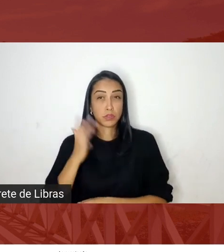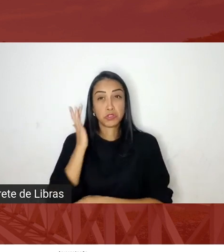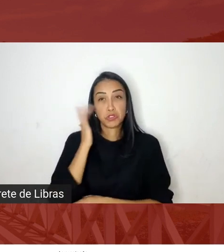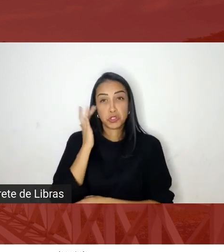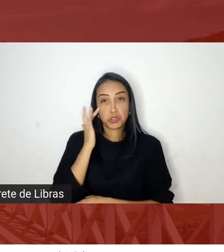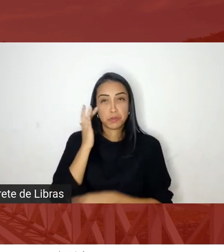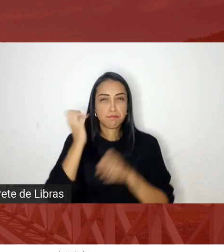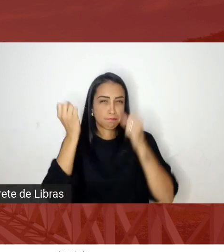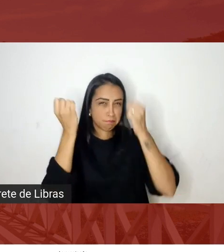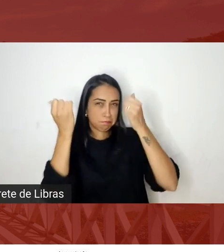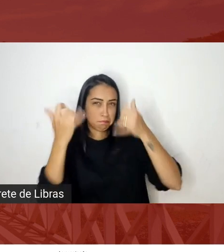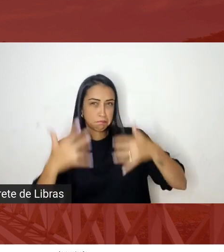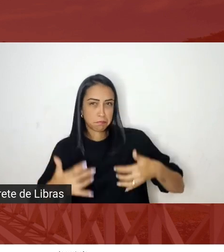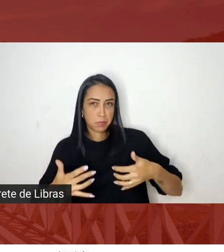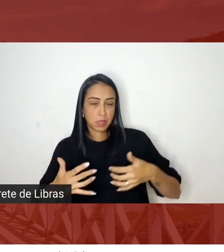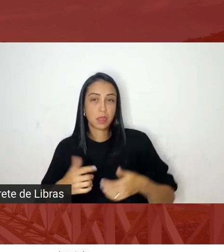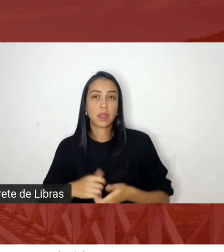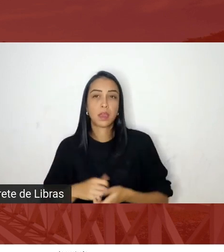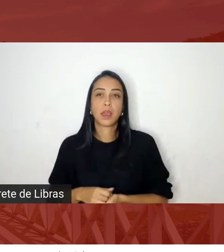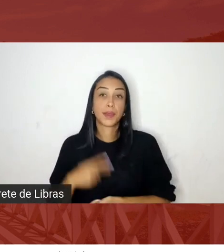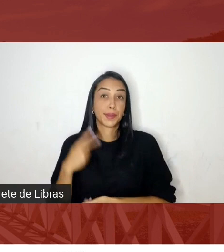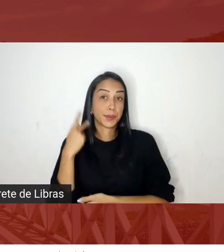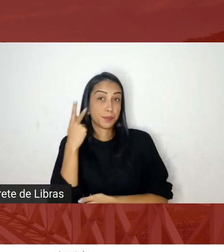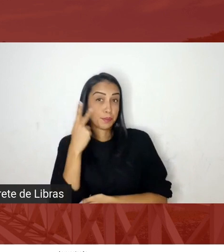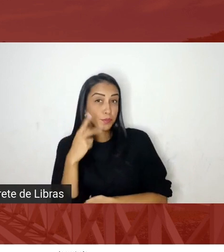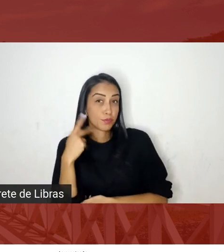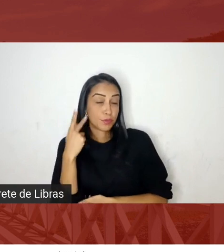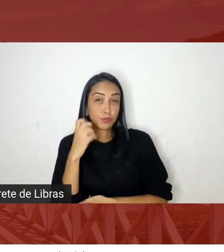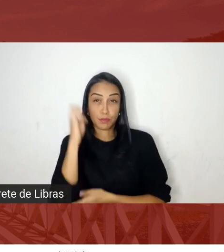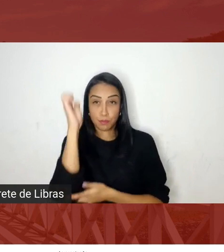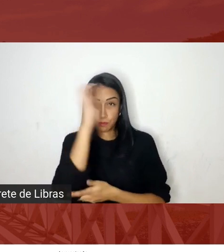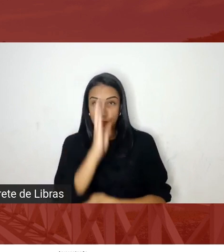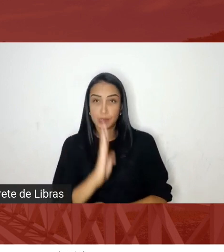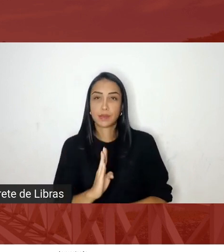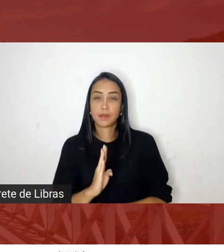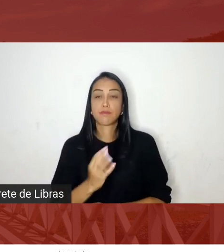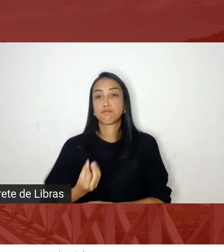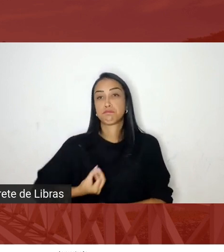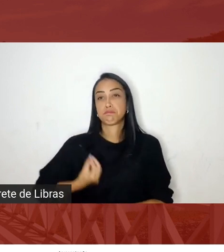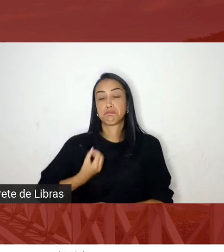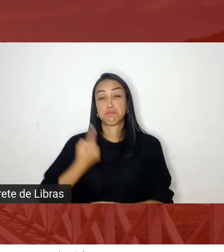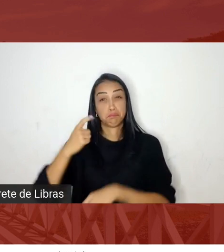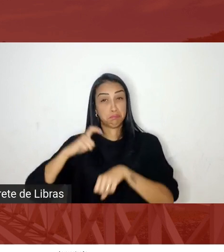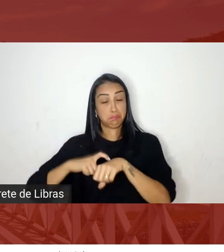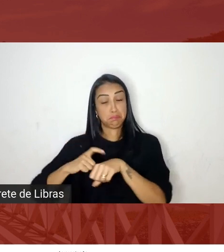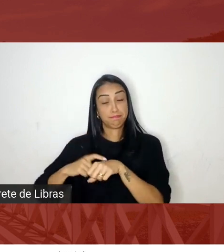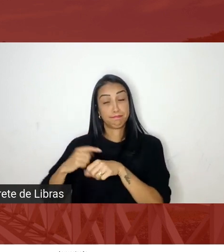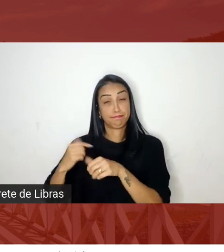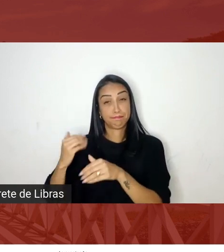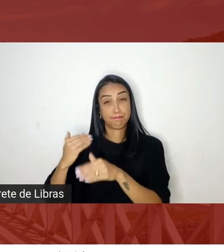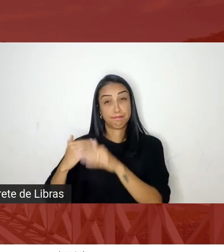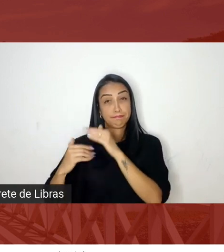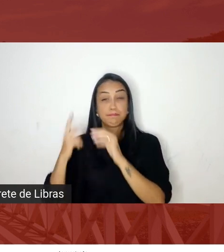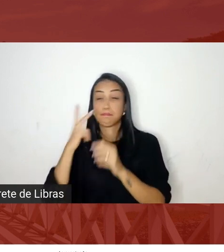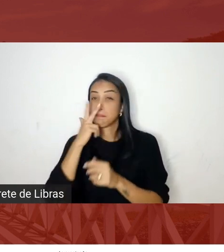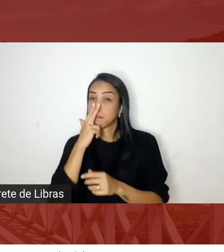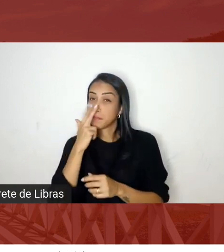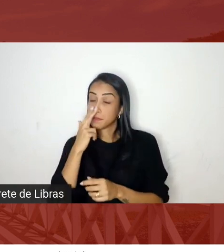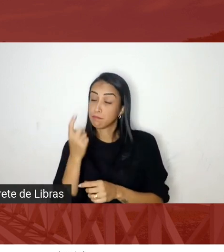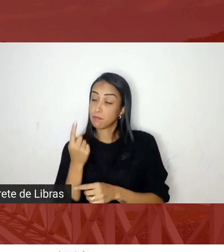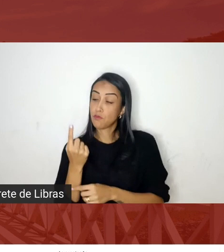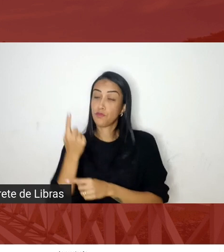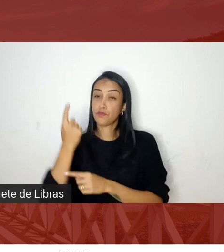sociopolítica brasileira nós vivemos um momento de retrocesso no avanço da